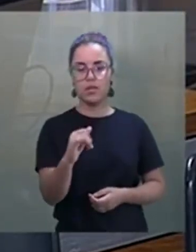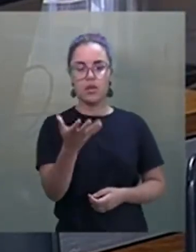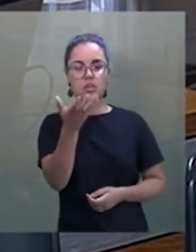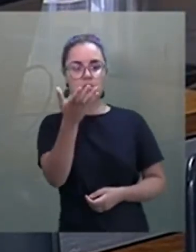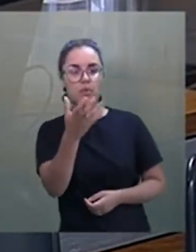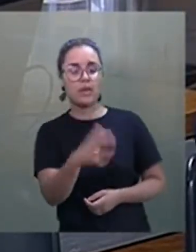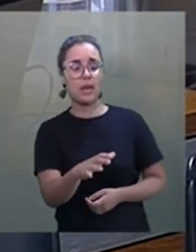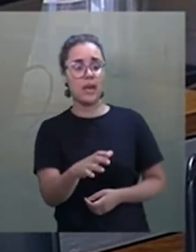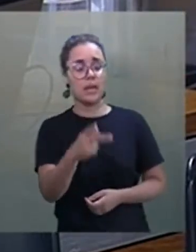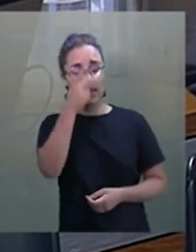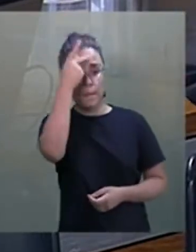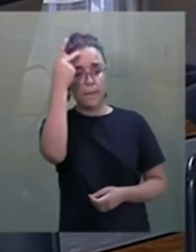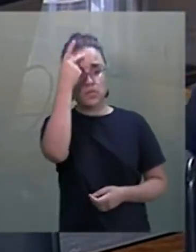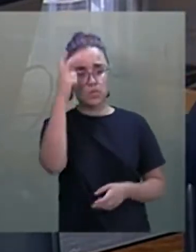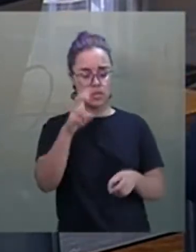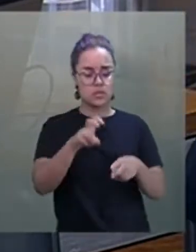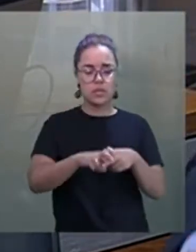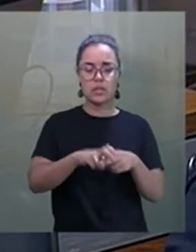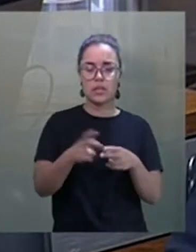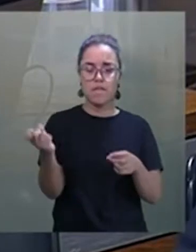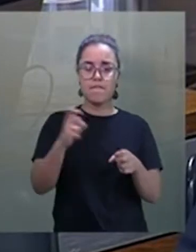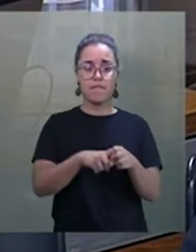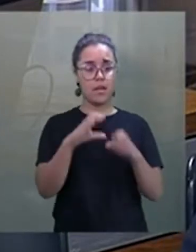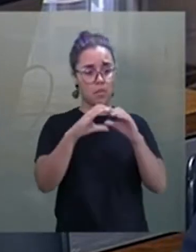citadas venham à comissão,